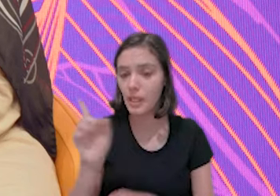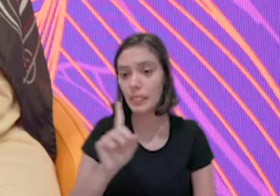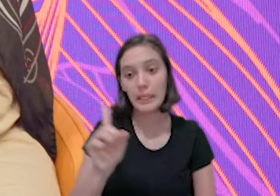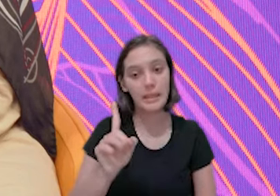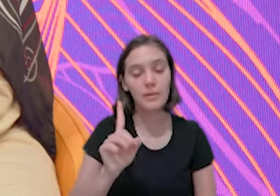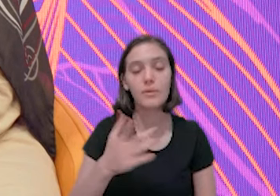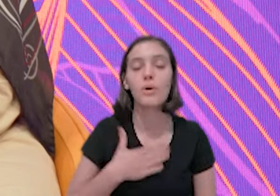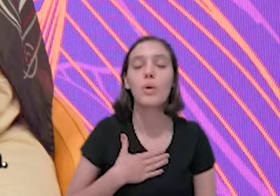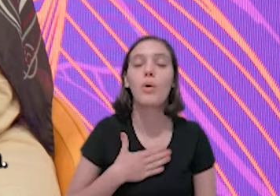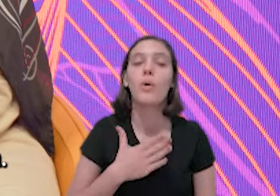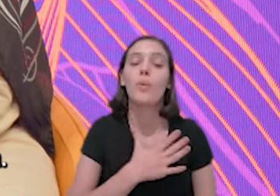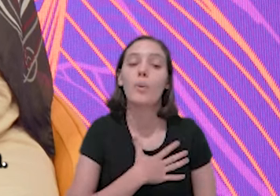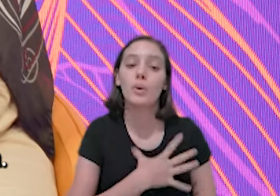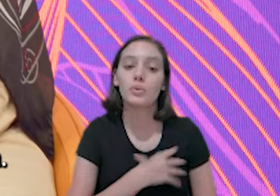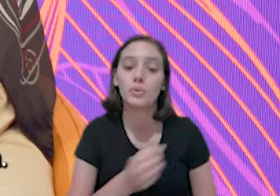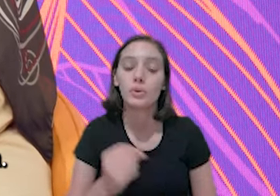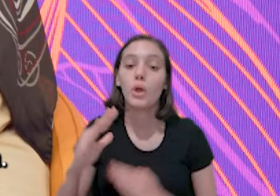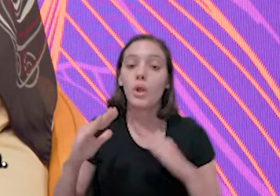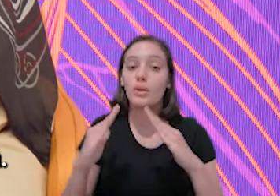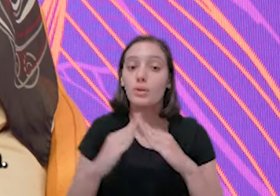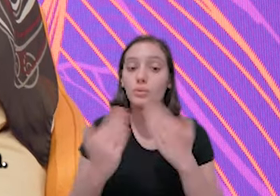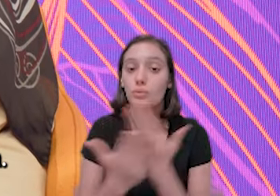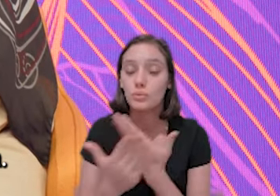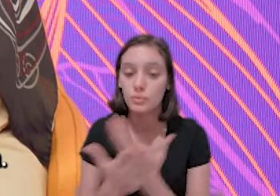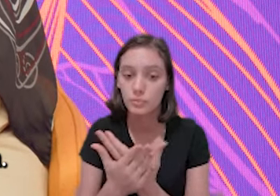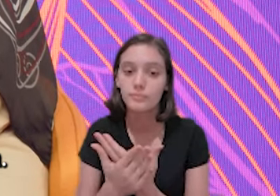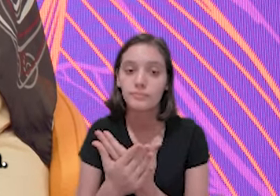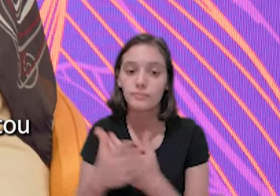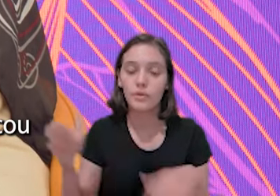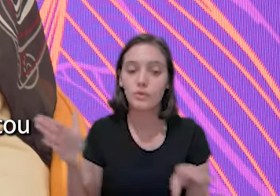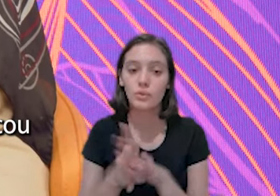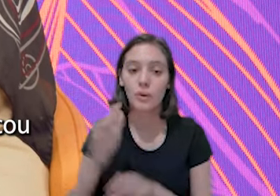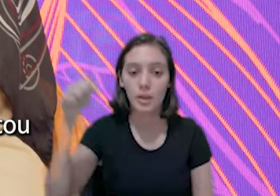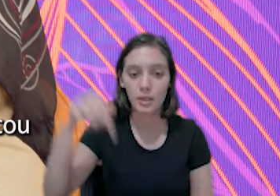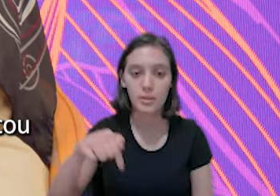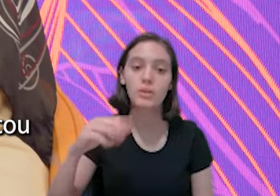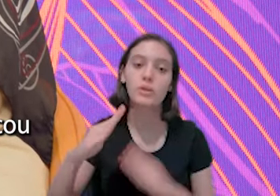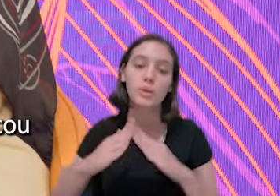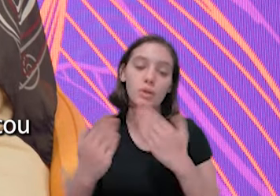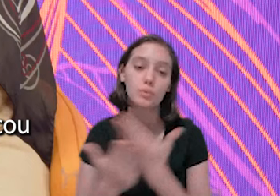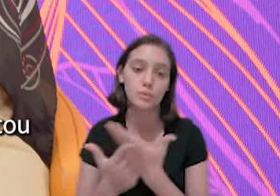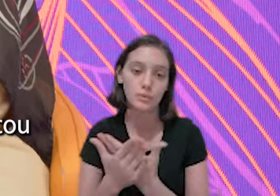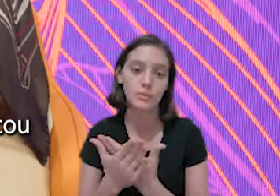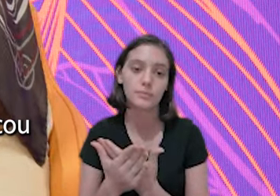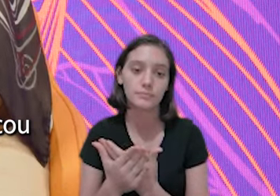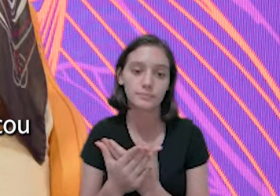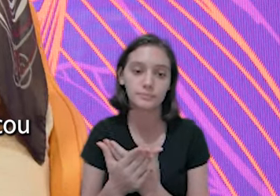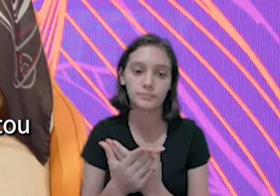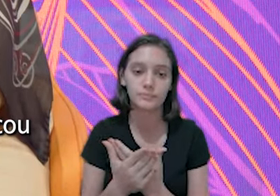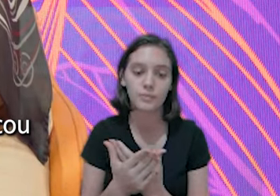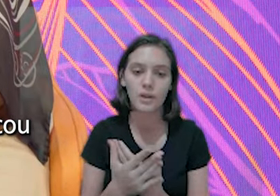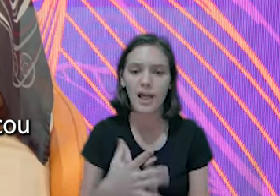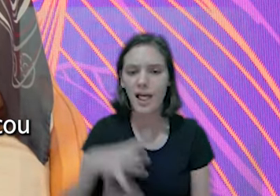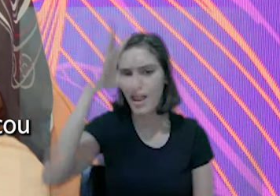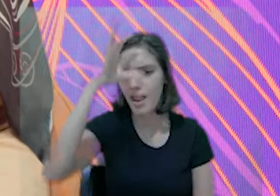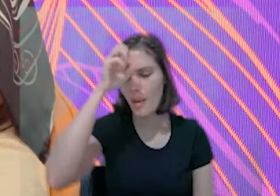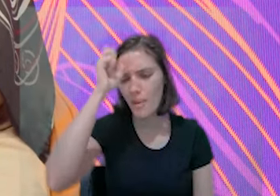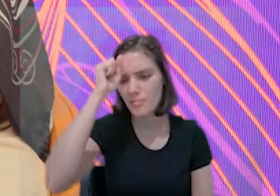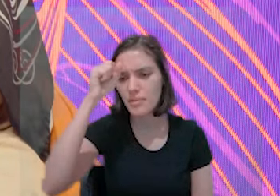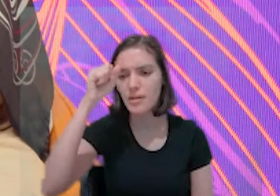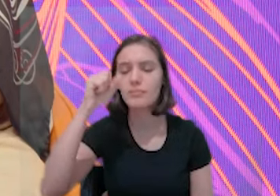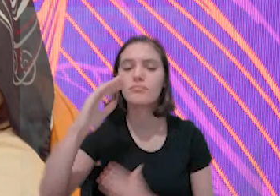E dos seus filhos também. Não, meus filhos estudavam na escola, quando a gente chegou aqui, a gente colocou eles na escola.